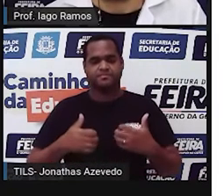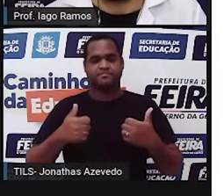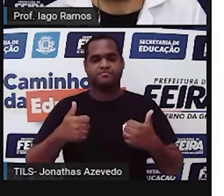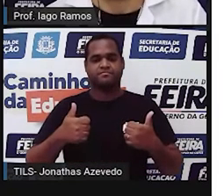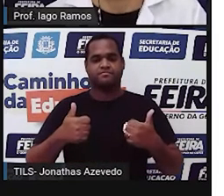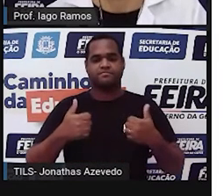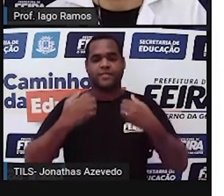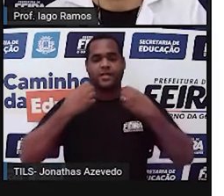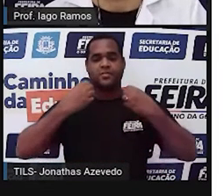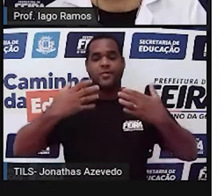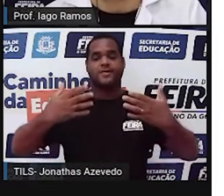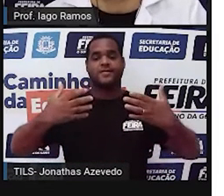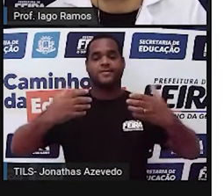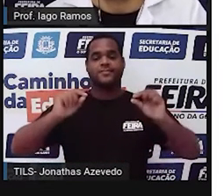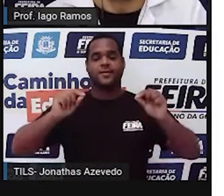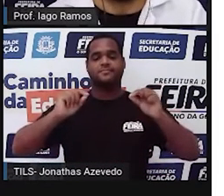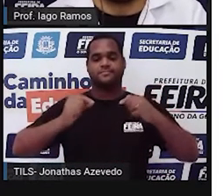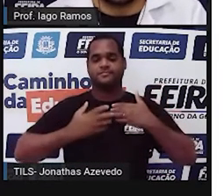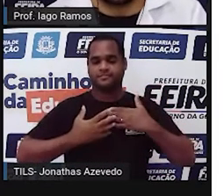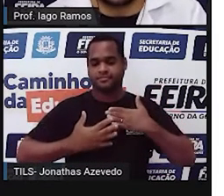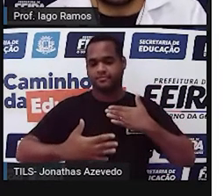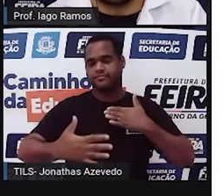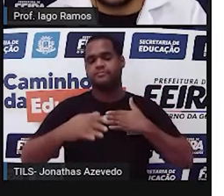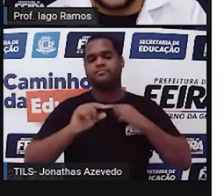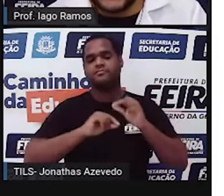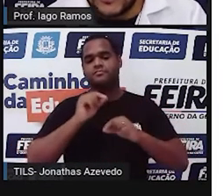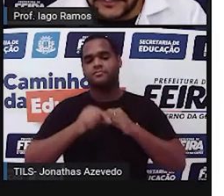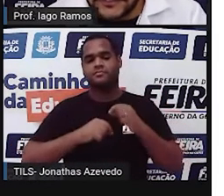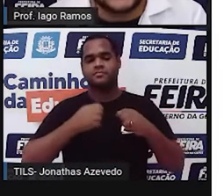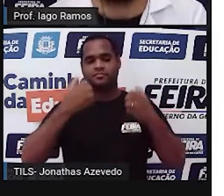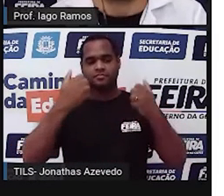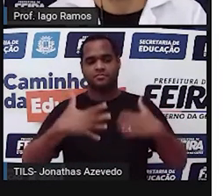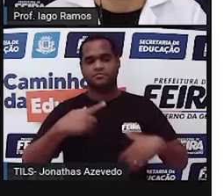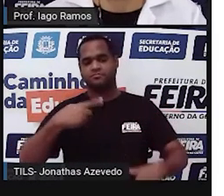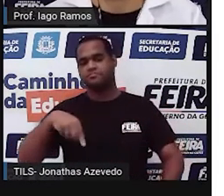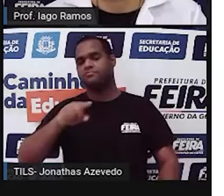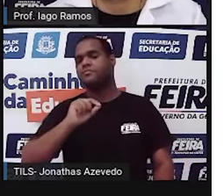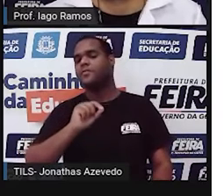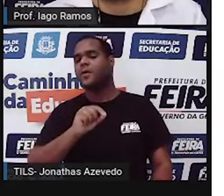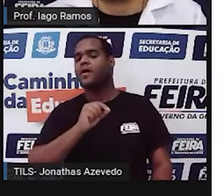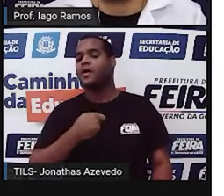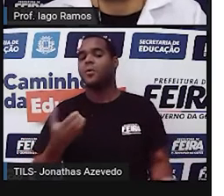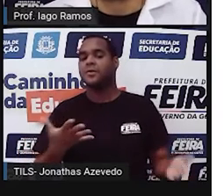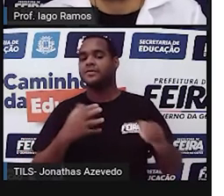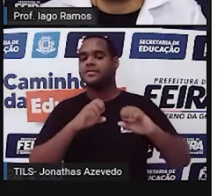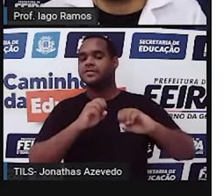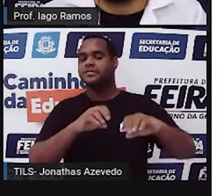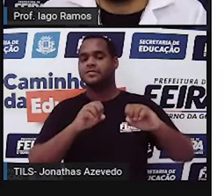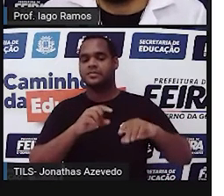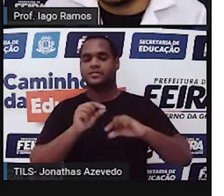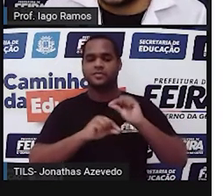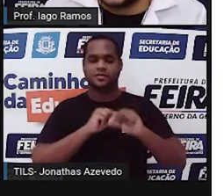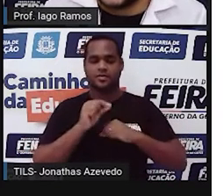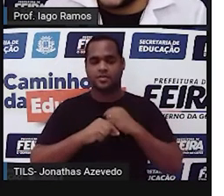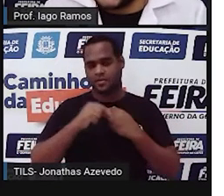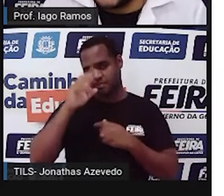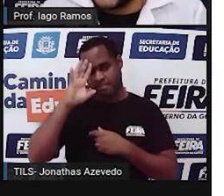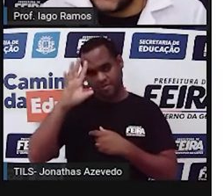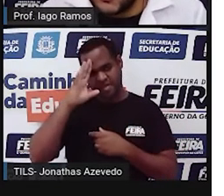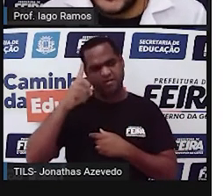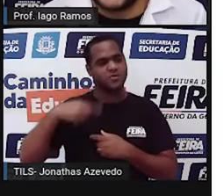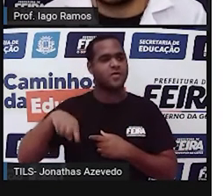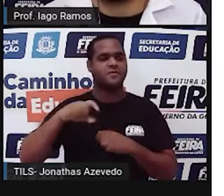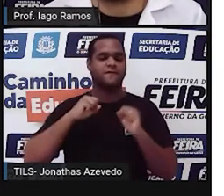Bom, então é o seguinte. O que é que eu proponho, né, para essa nossa aula, pensando no que a gente já